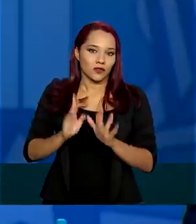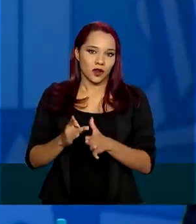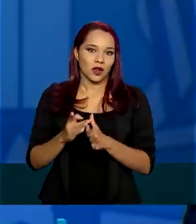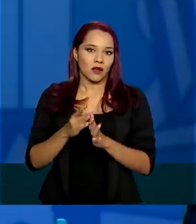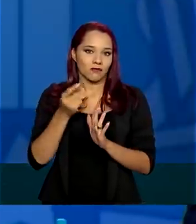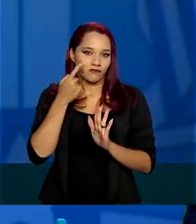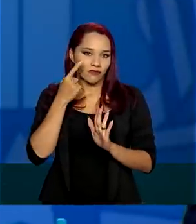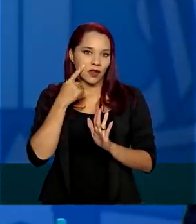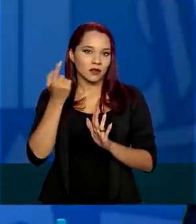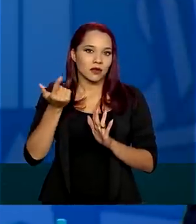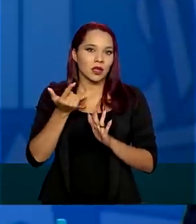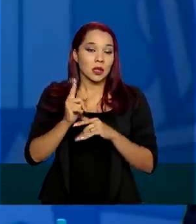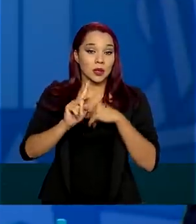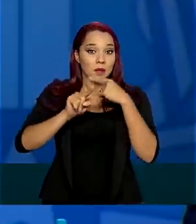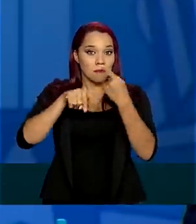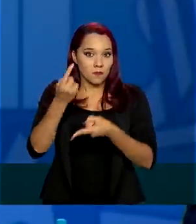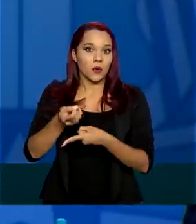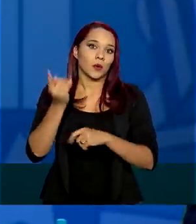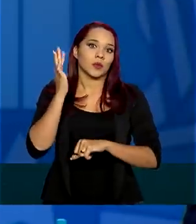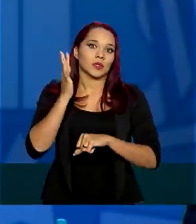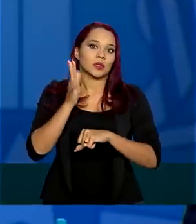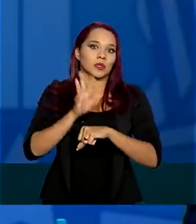pós a pandemia.